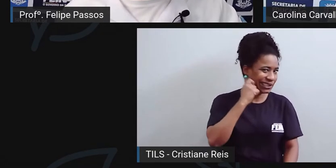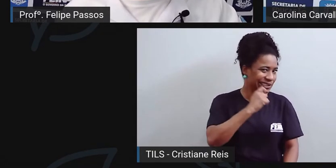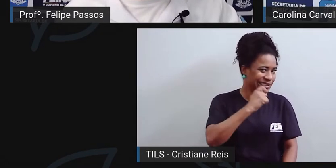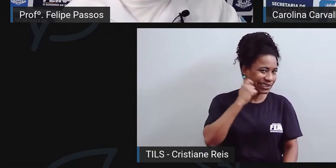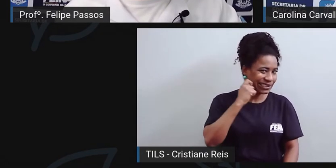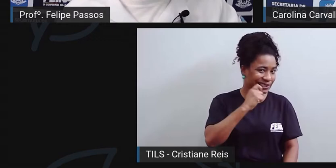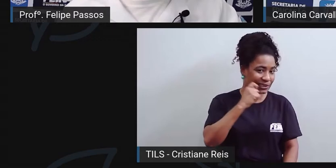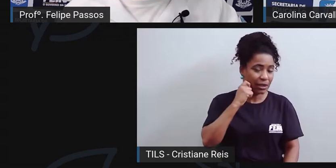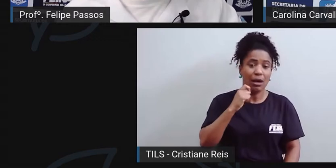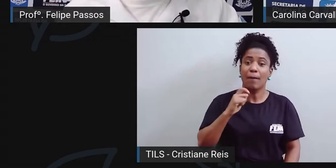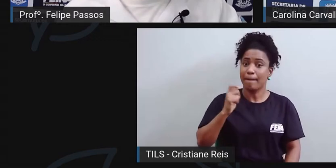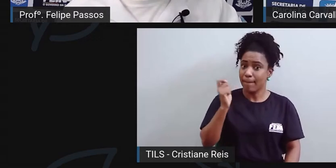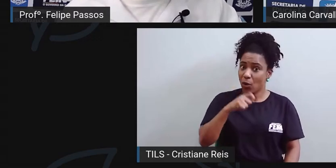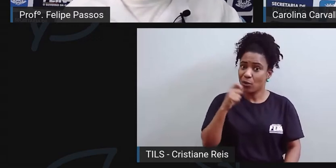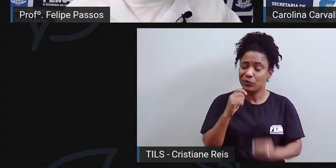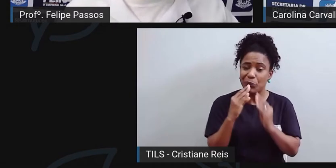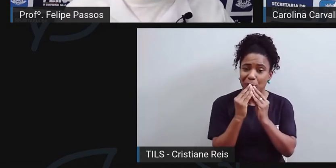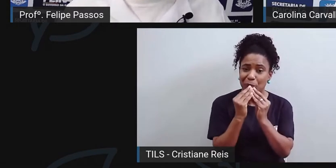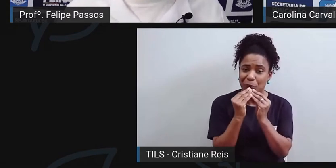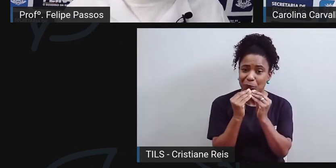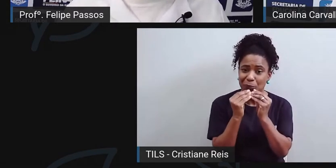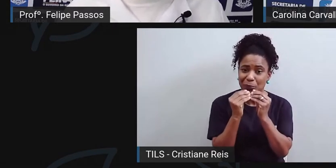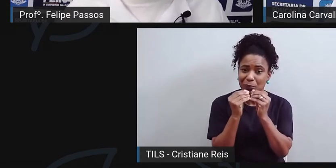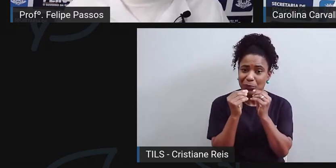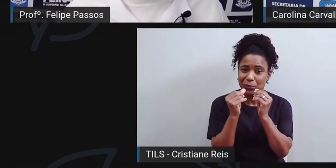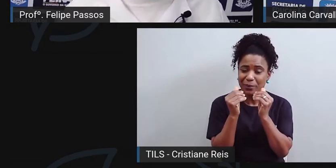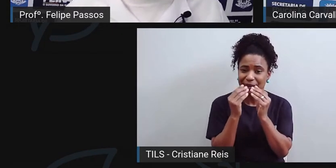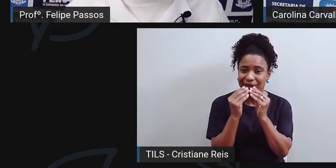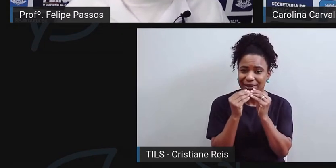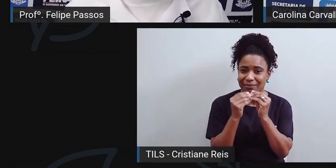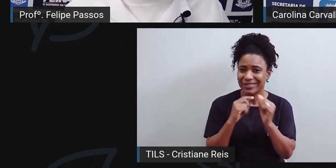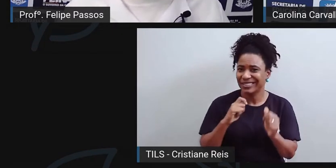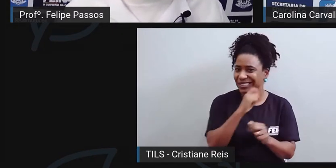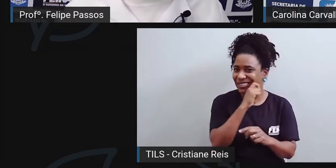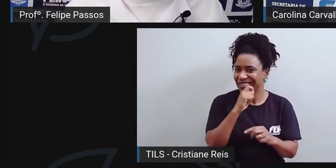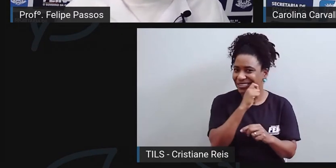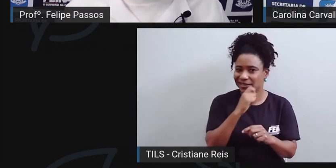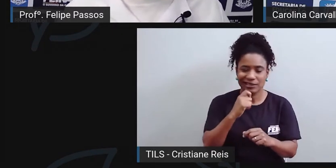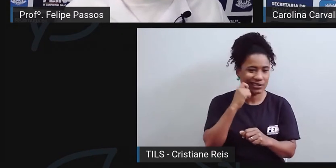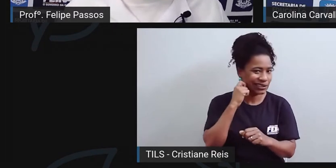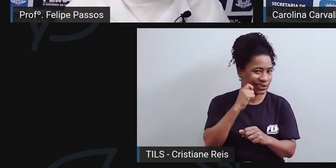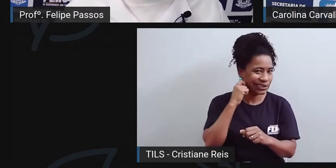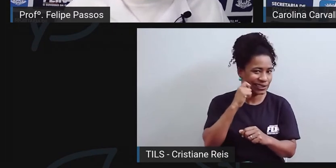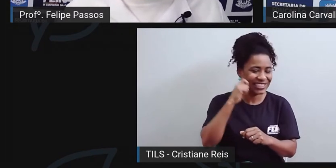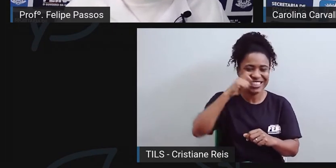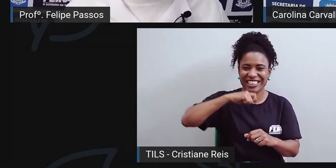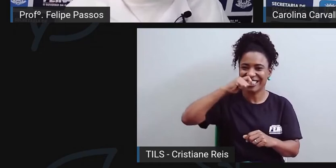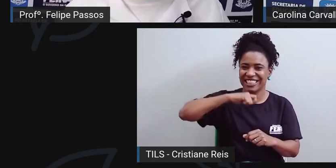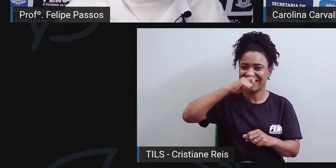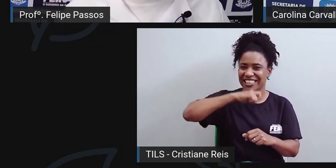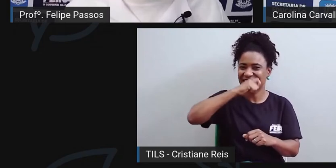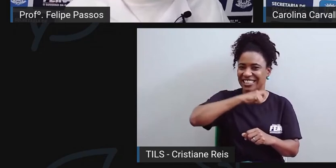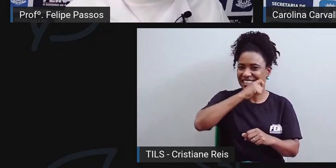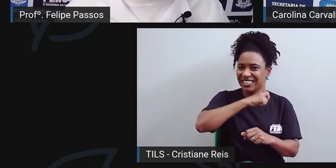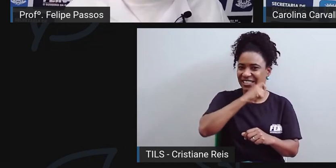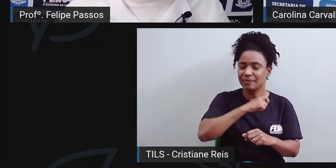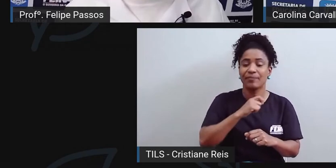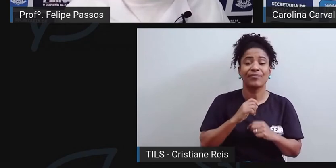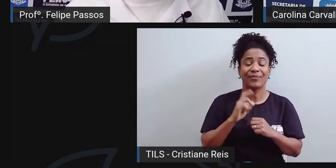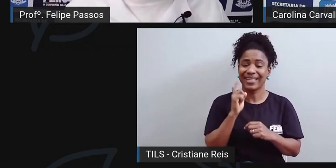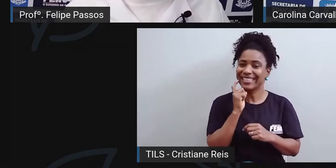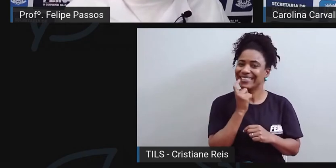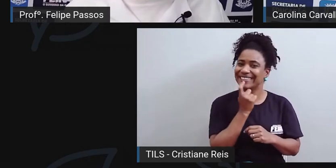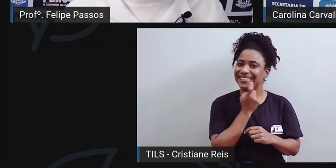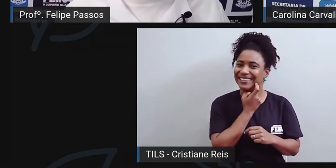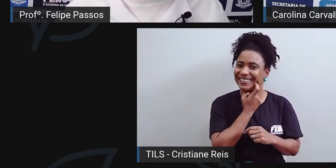verdade, quando a pessoa faz uma escovação com bicarbonato de sódio, ela está desgastando aquela camada